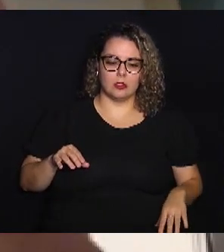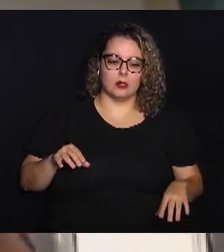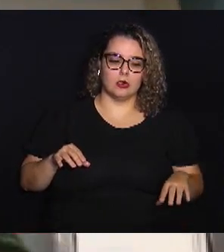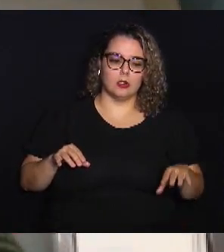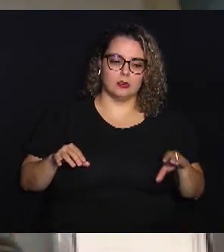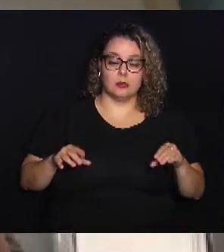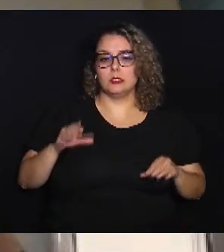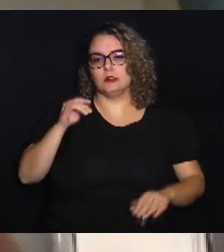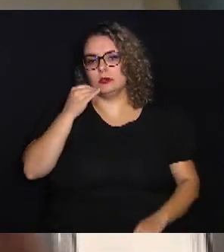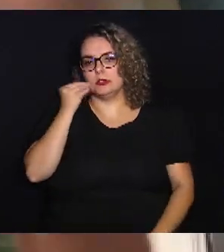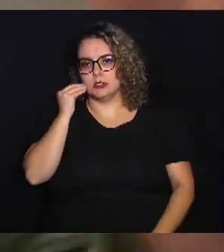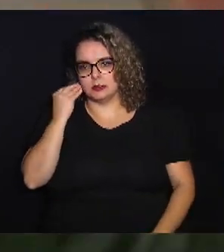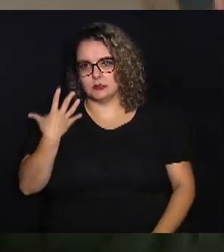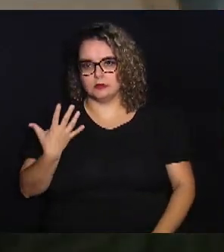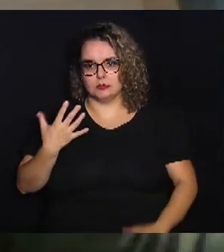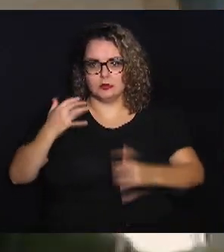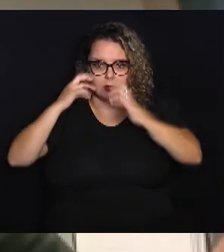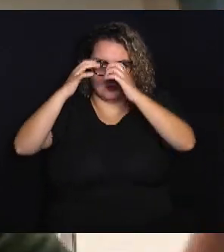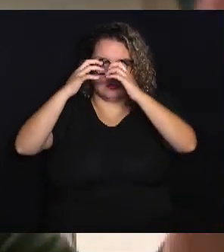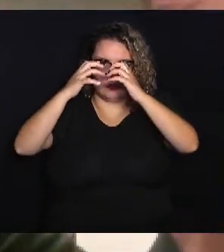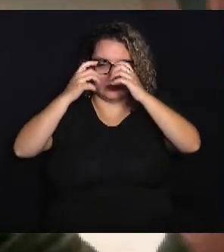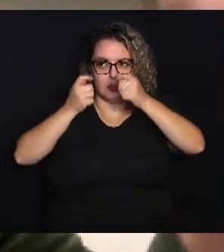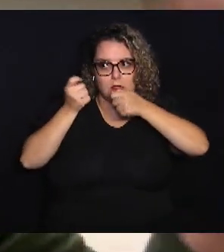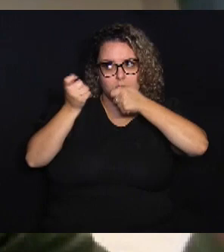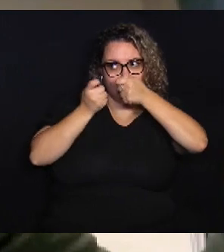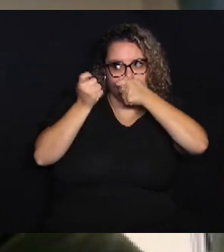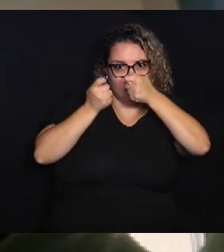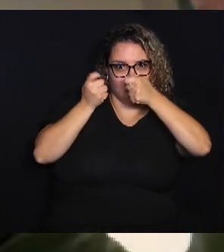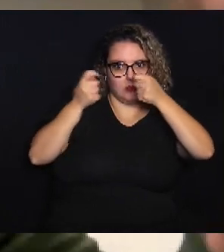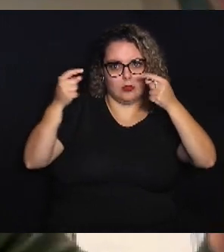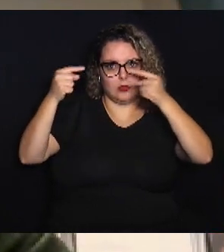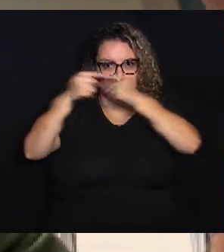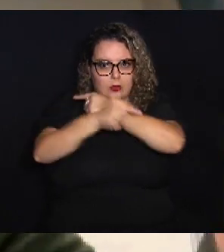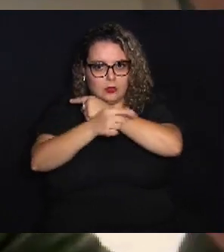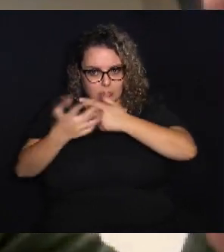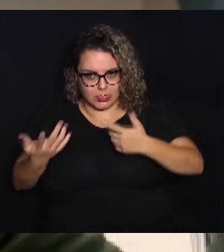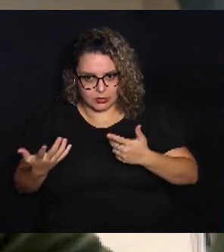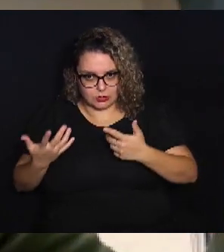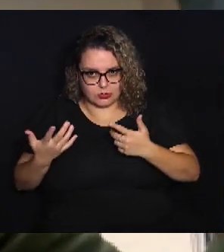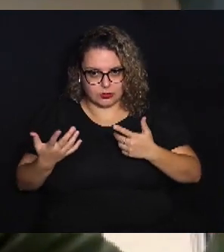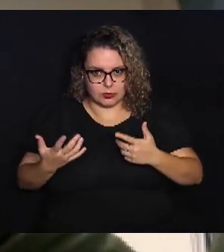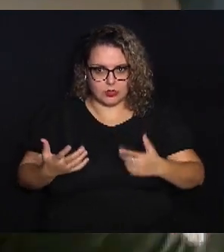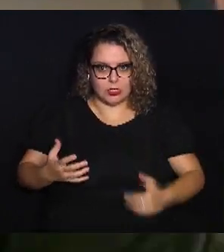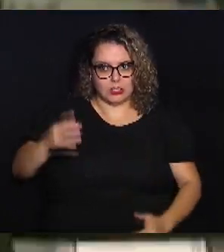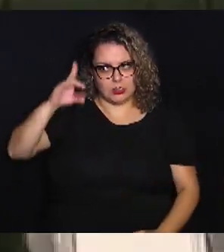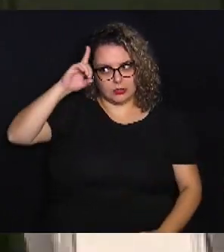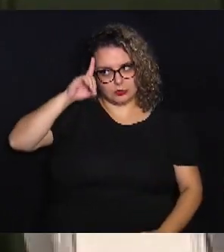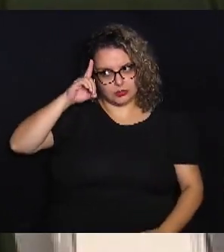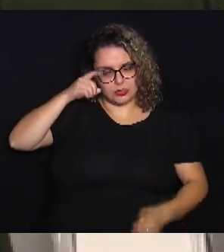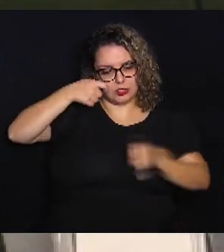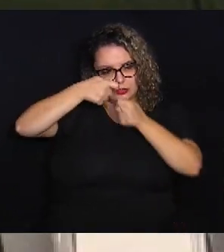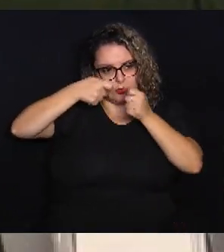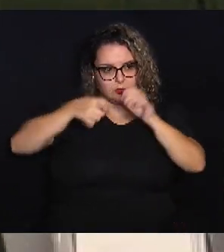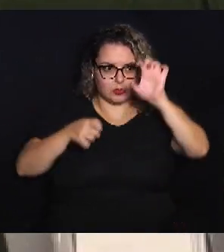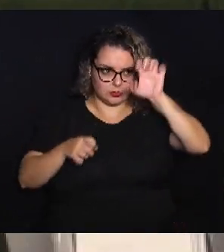Porque um lado do cérebro controla o lado contralateral do nosso corpo.